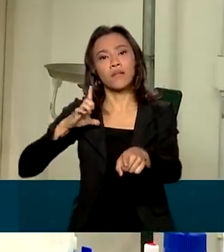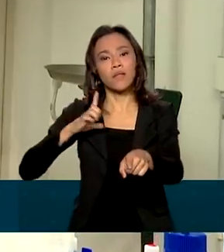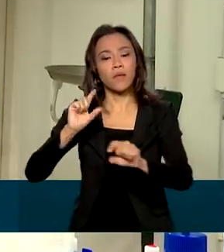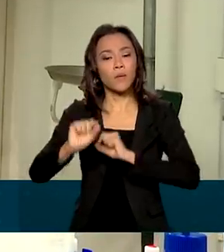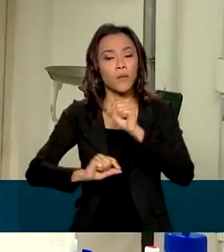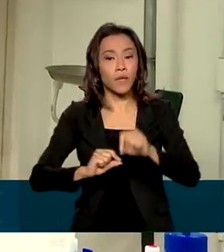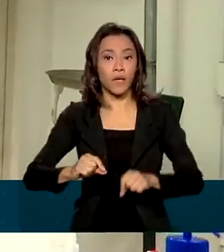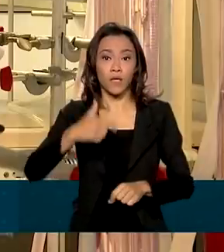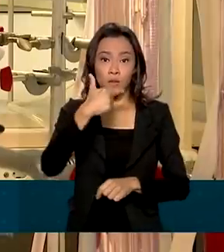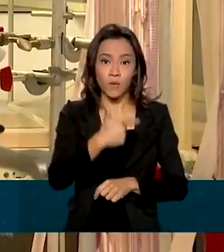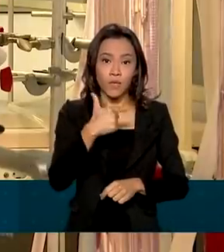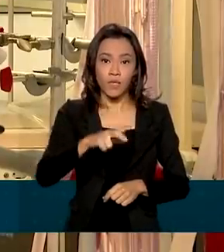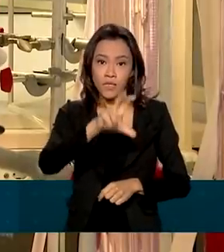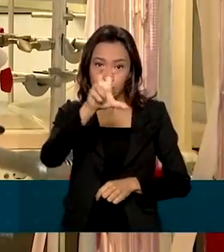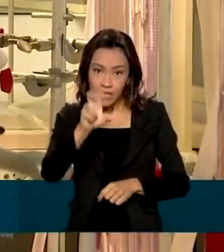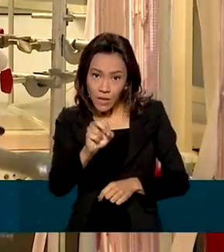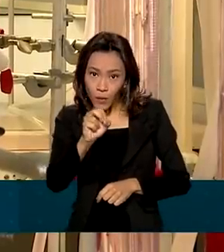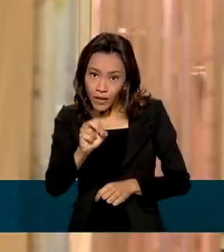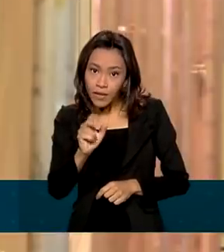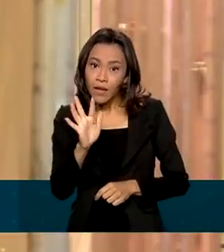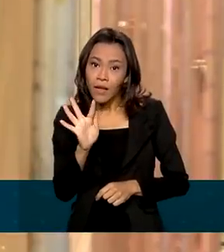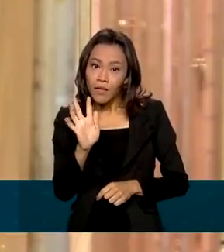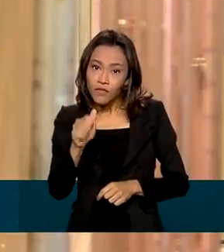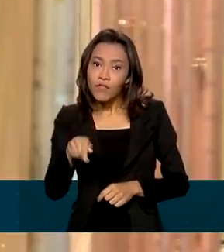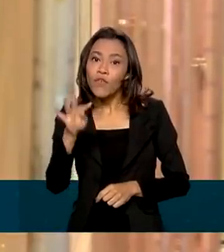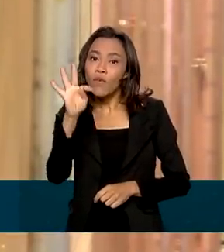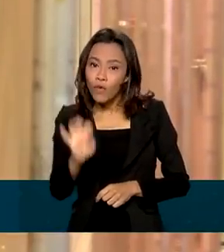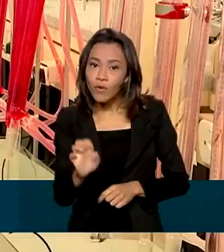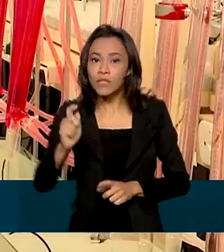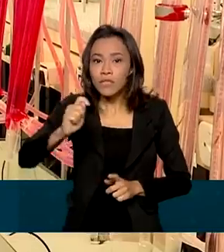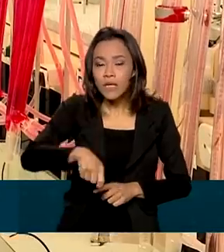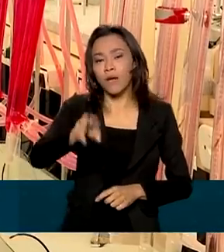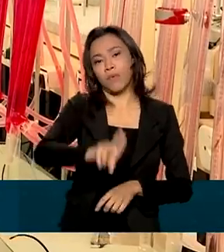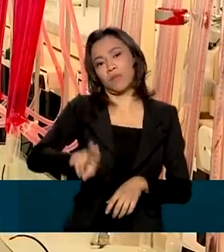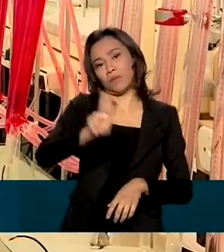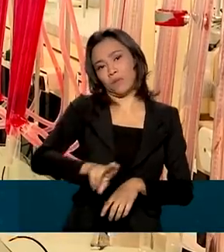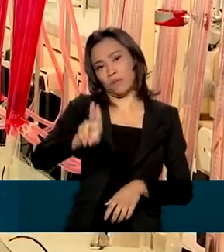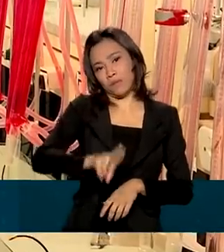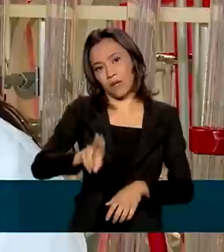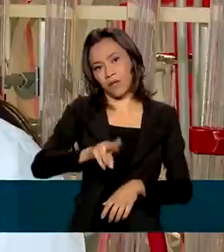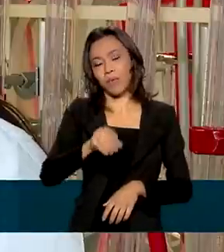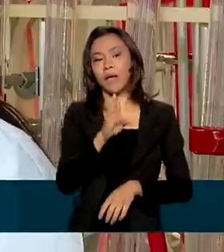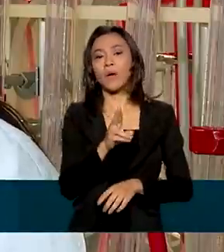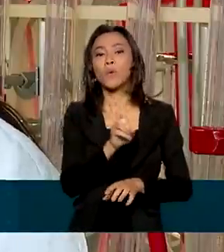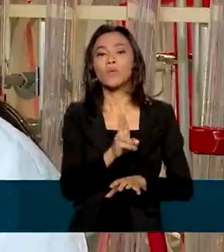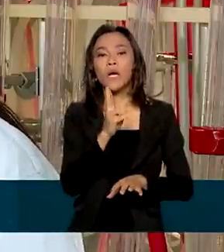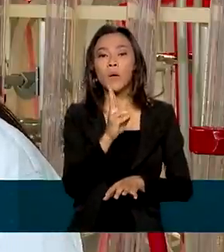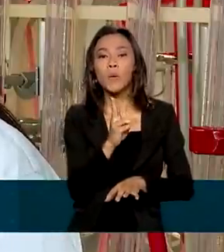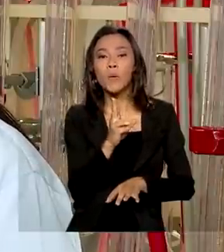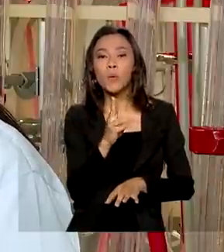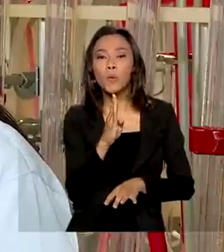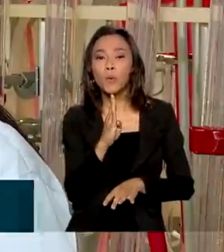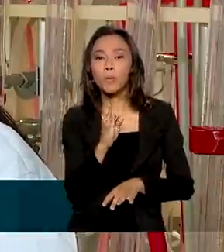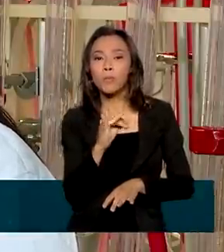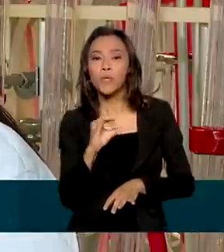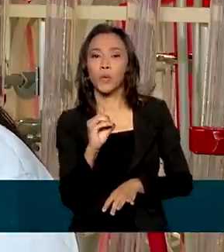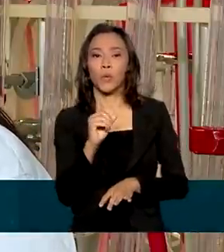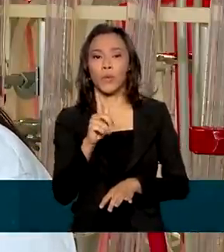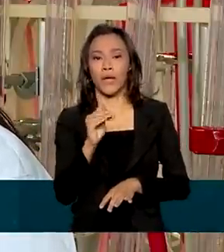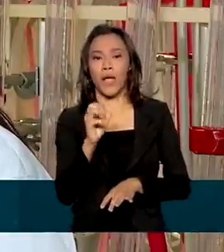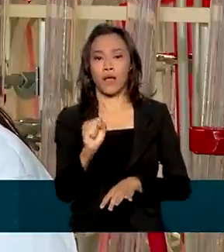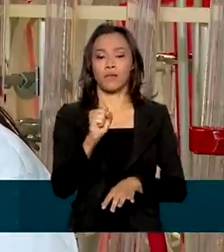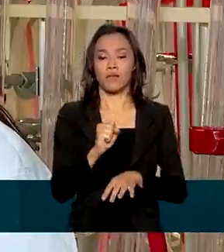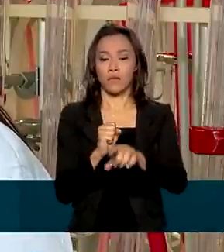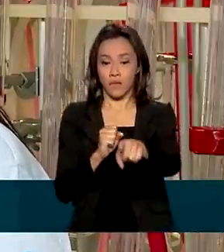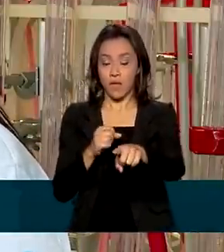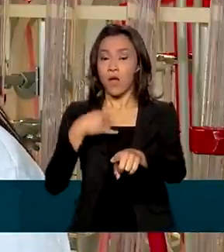250 fontes que podem ser utilizadas para gerar o biogás. Na agropecuária, dejetos de suíno têm